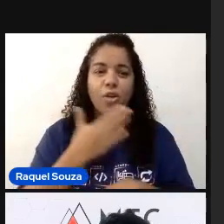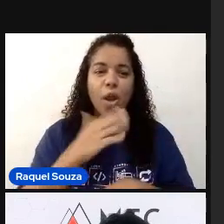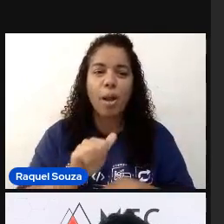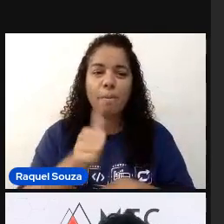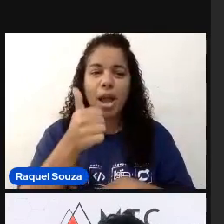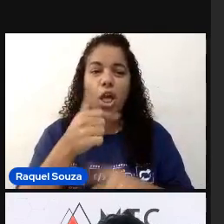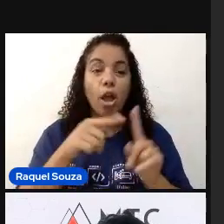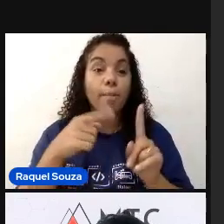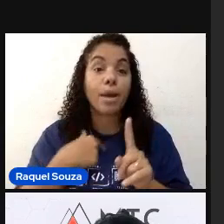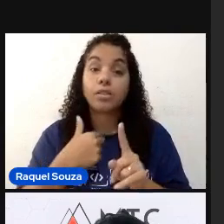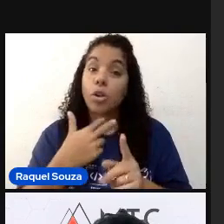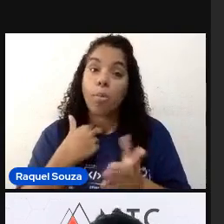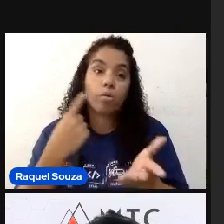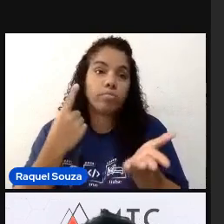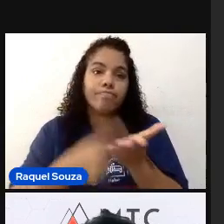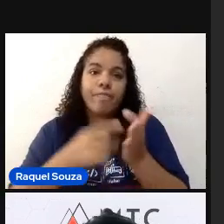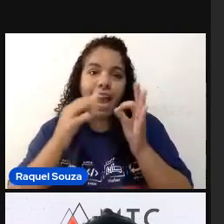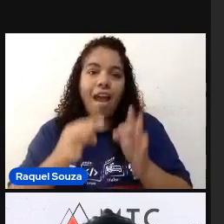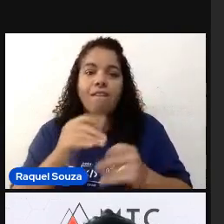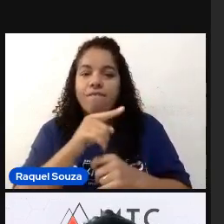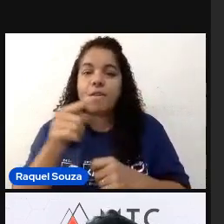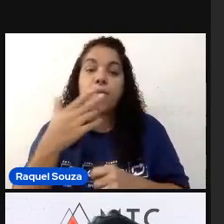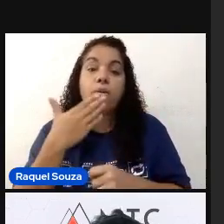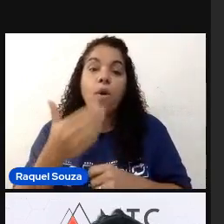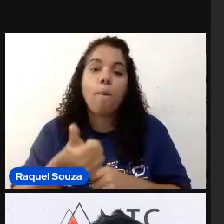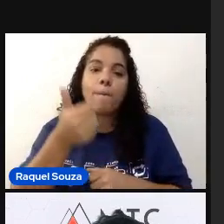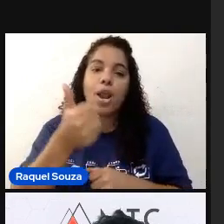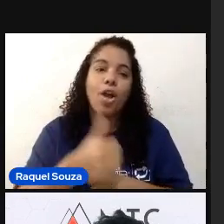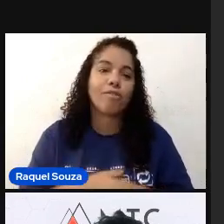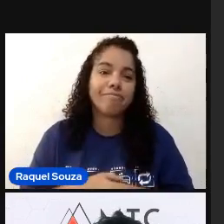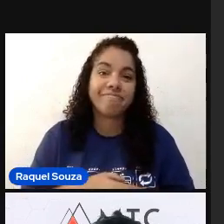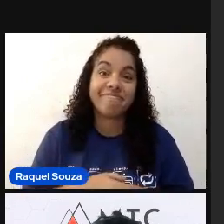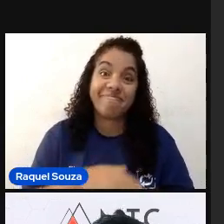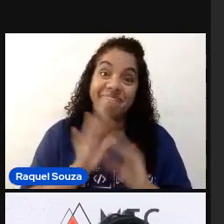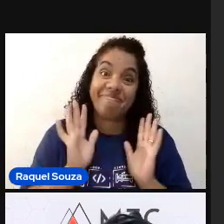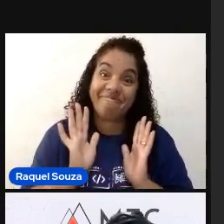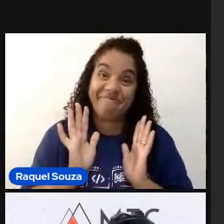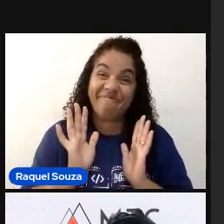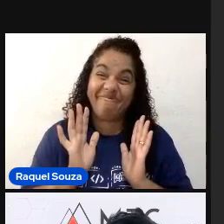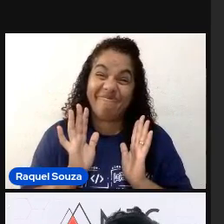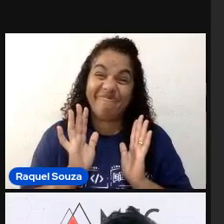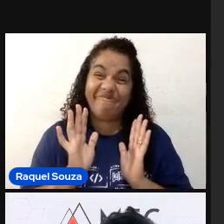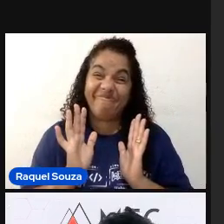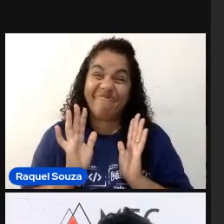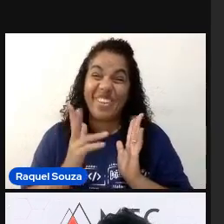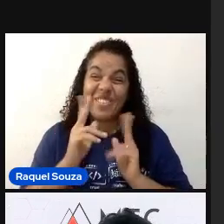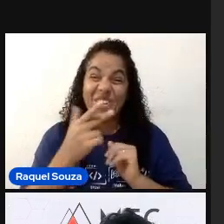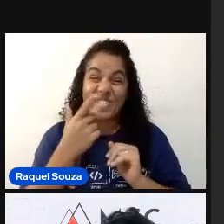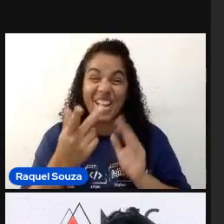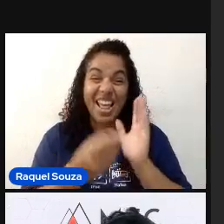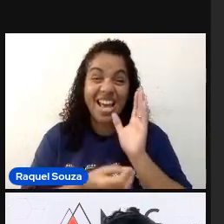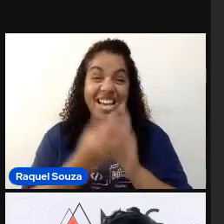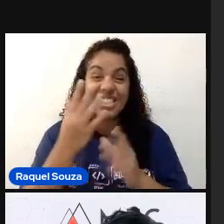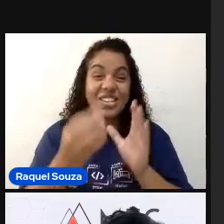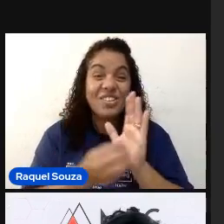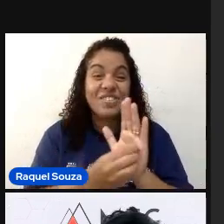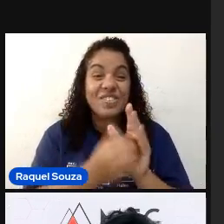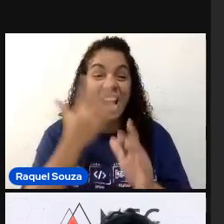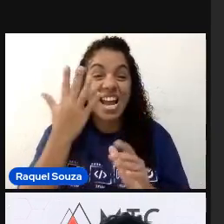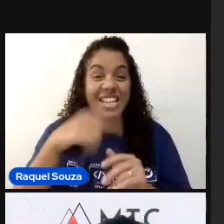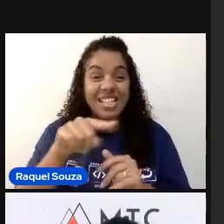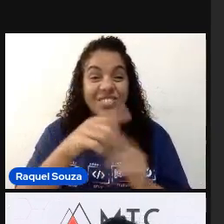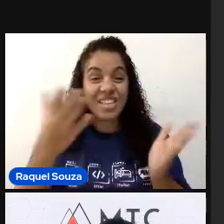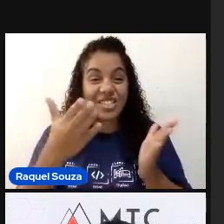não tem como eu afirmar para vocês qual é a melhor opção. Então, como foi afirmado várias vezes ao redor dessa